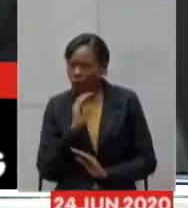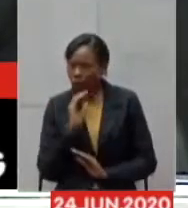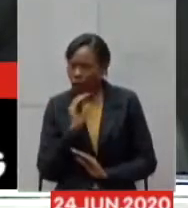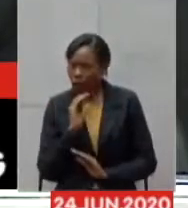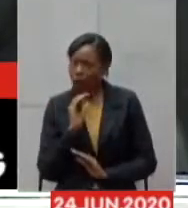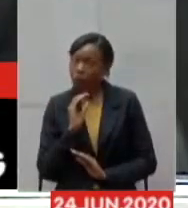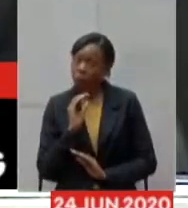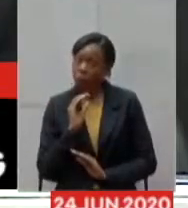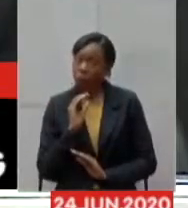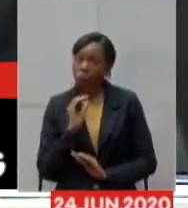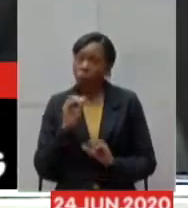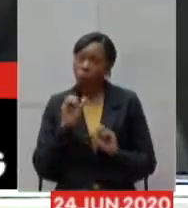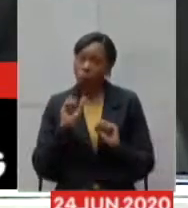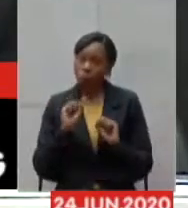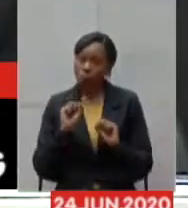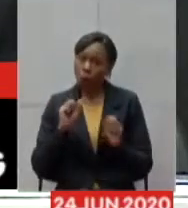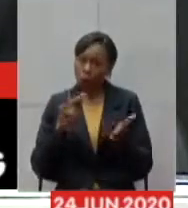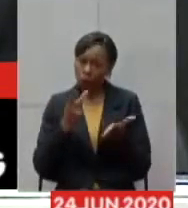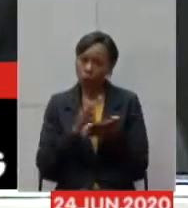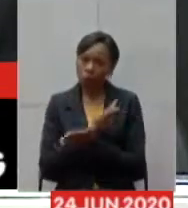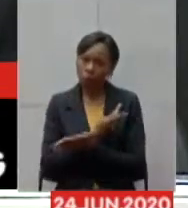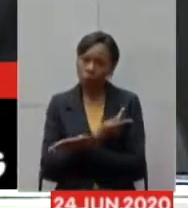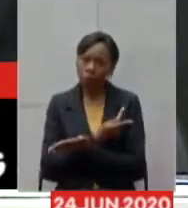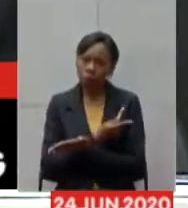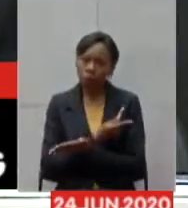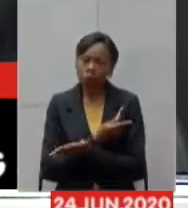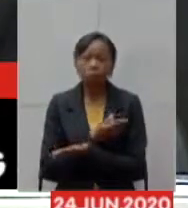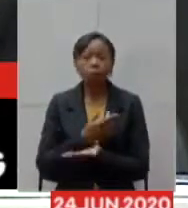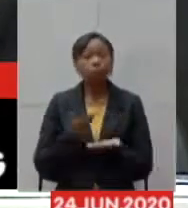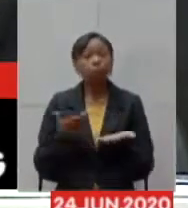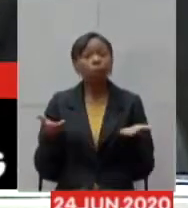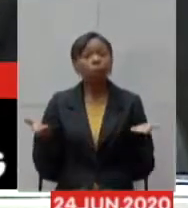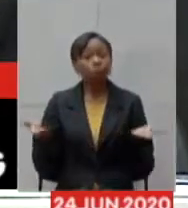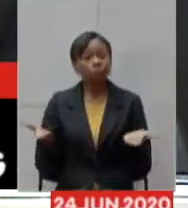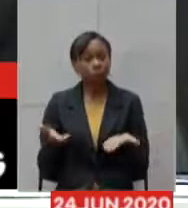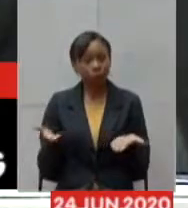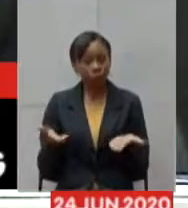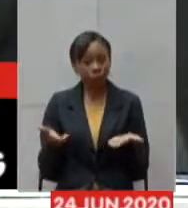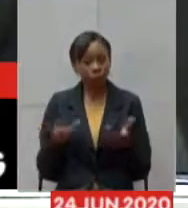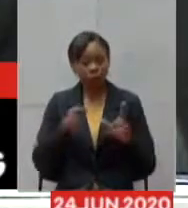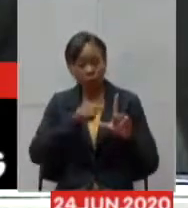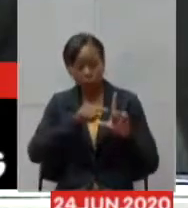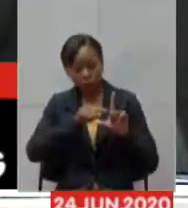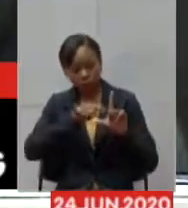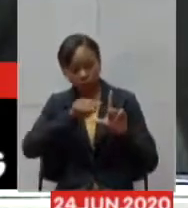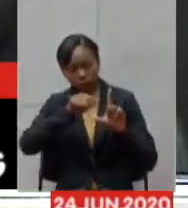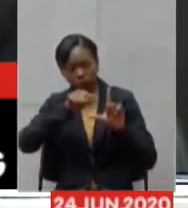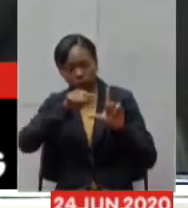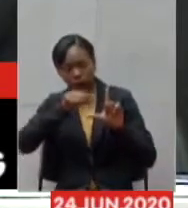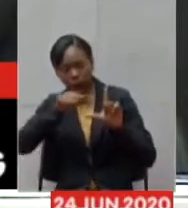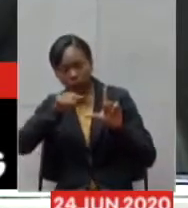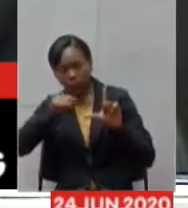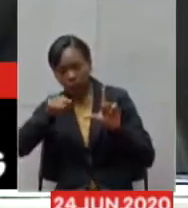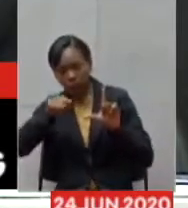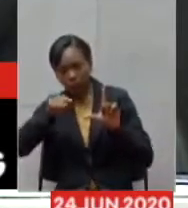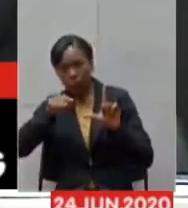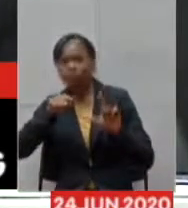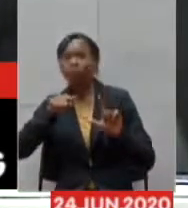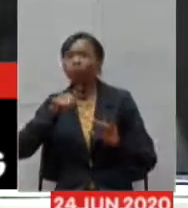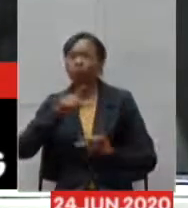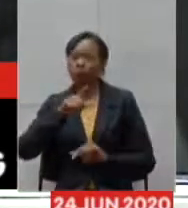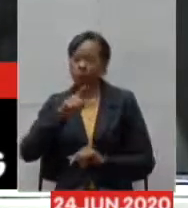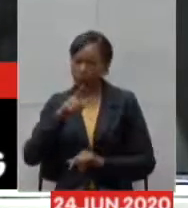vai estar posta nós agora com o achatamento da curva estamos colocando